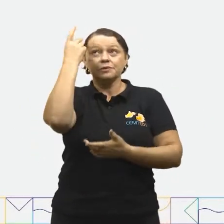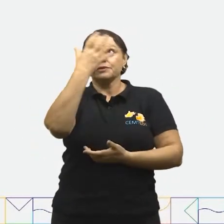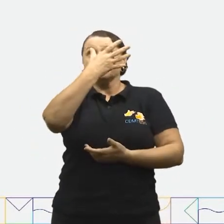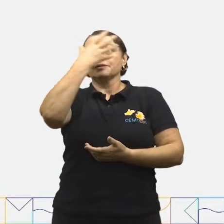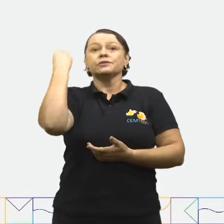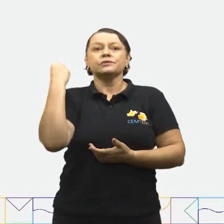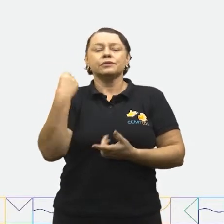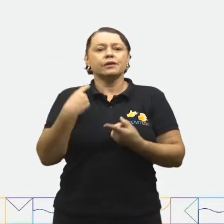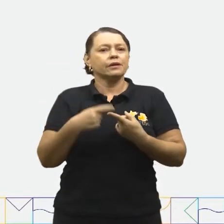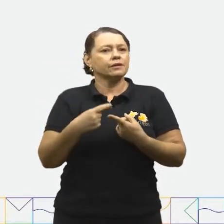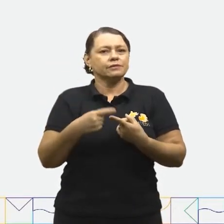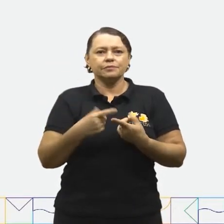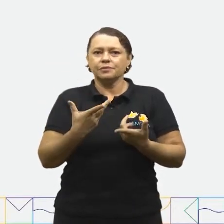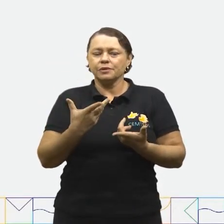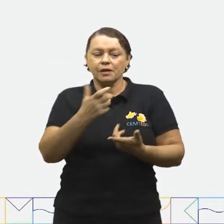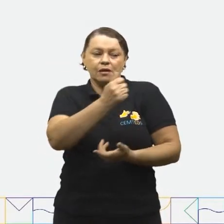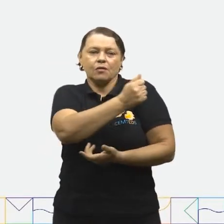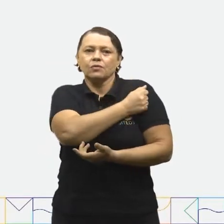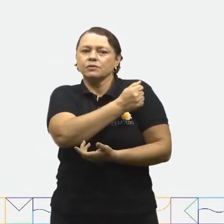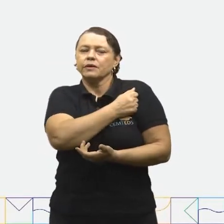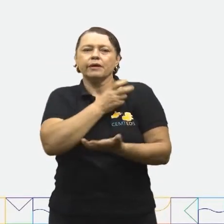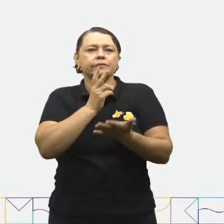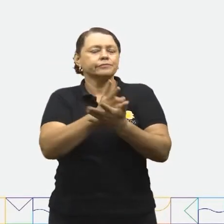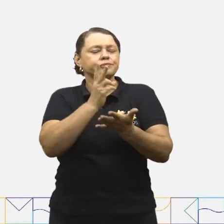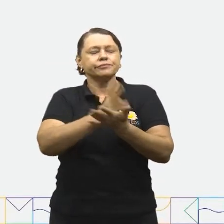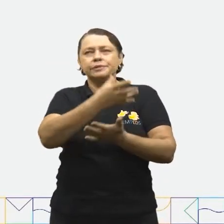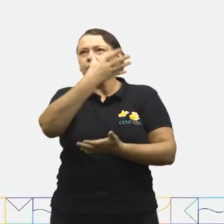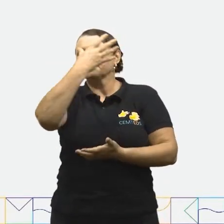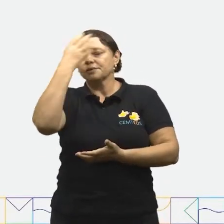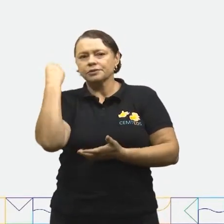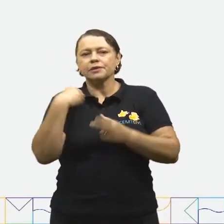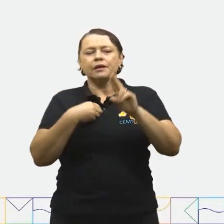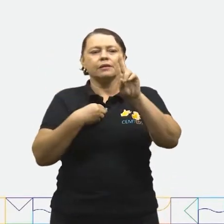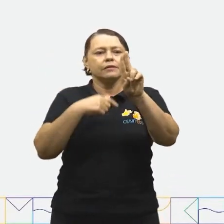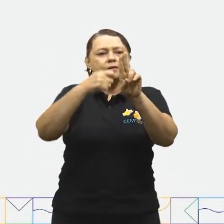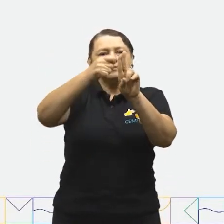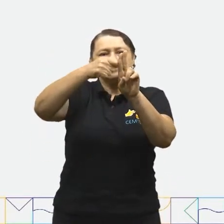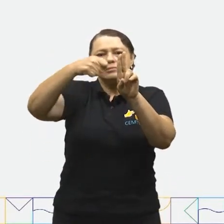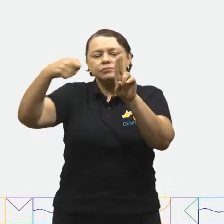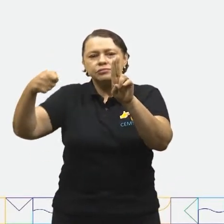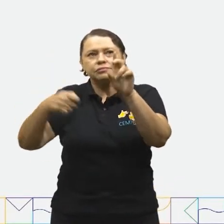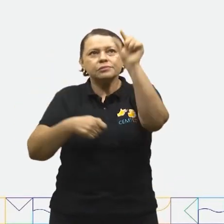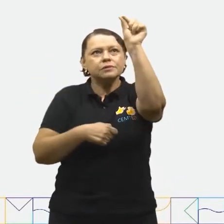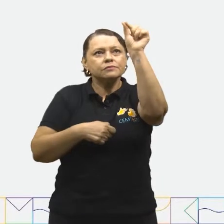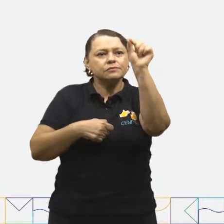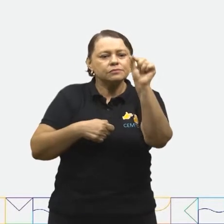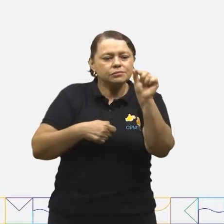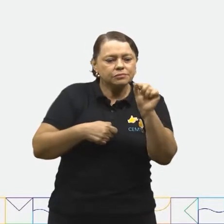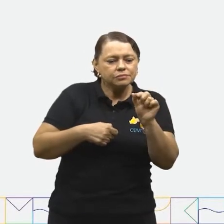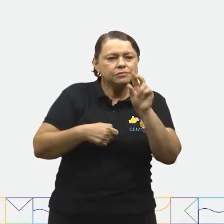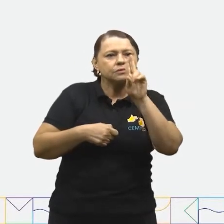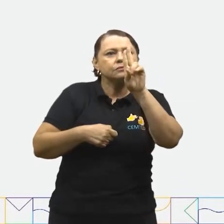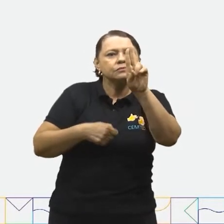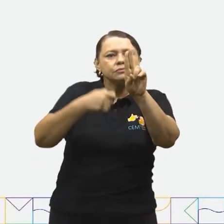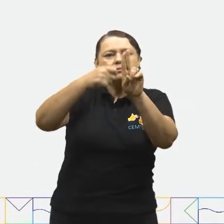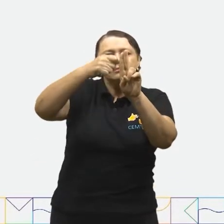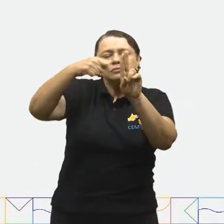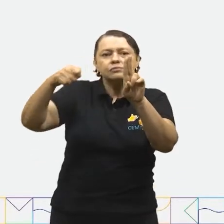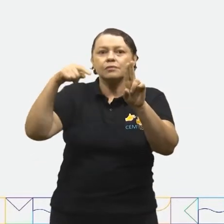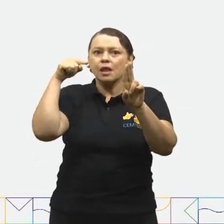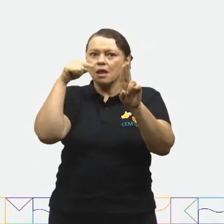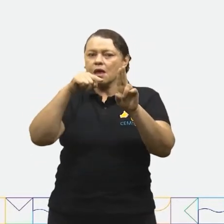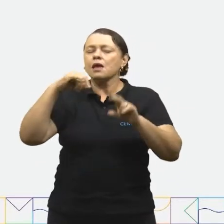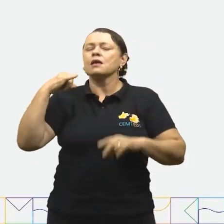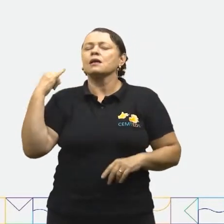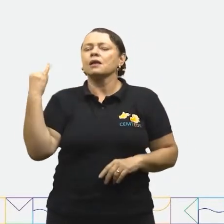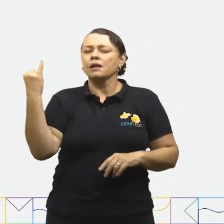A bichinha, coitadinha, é sempre esquecida. Mas não deveria ser, pois ela é tão importante quanto todos